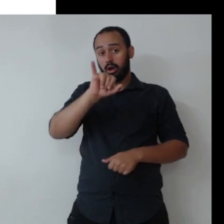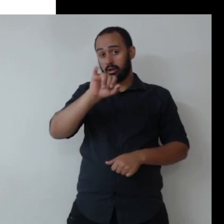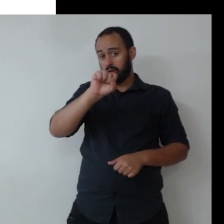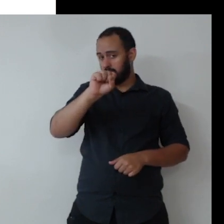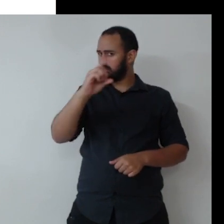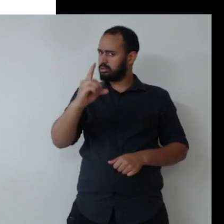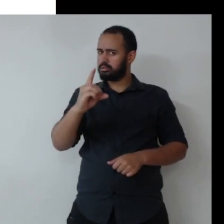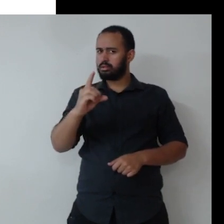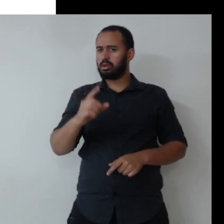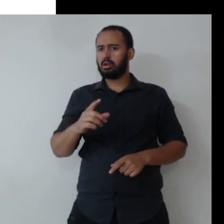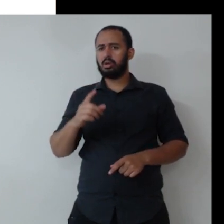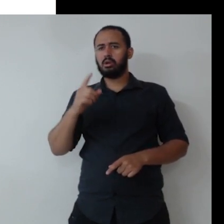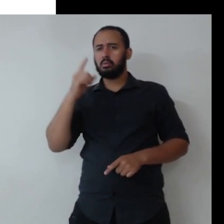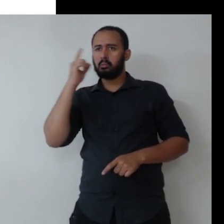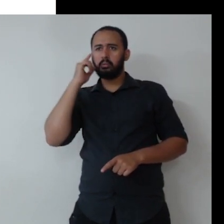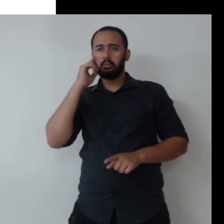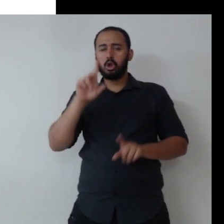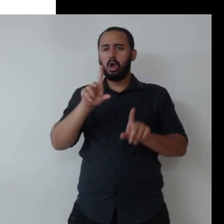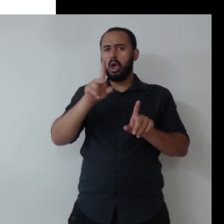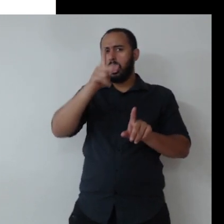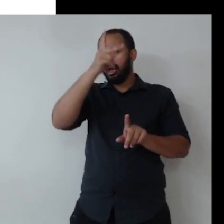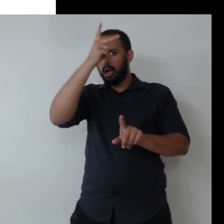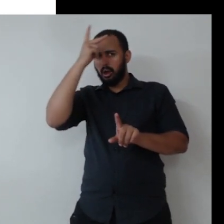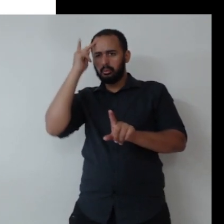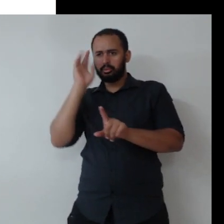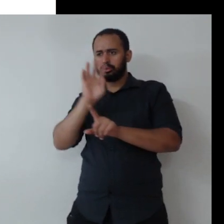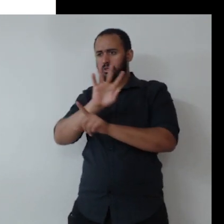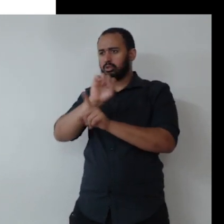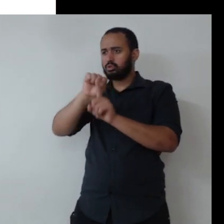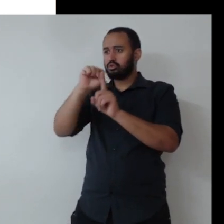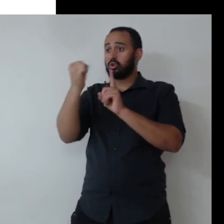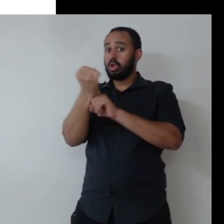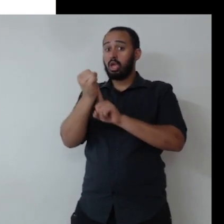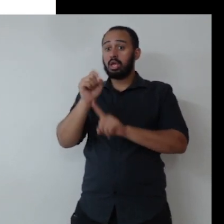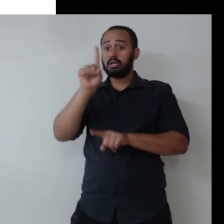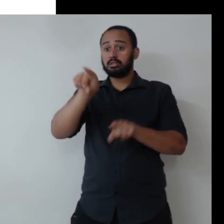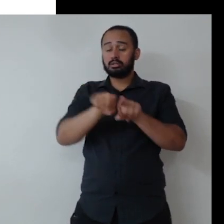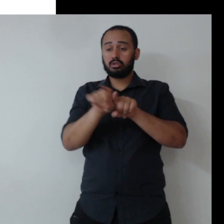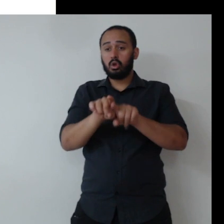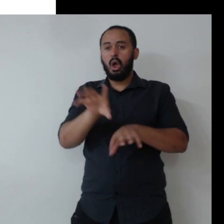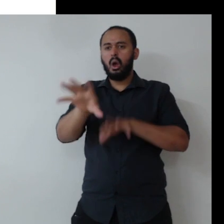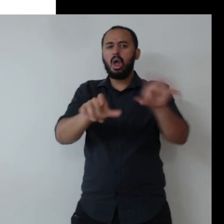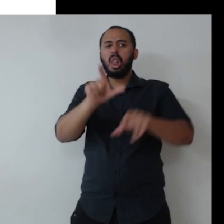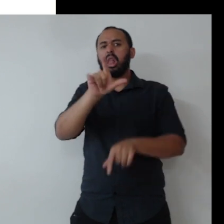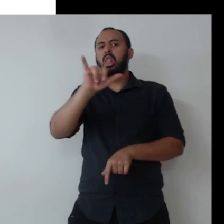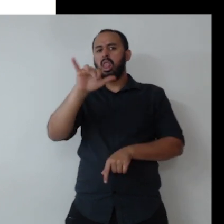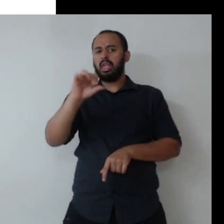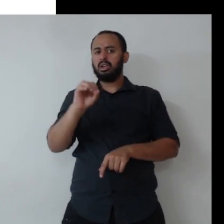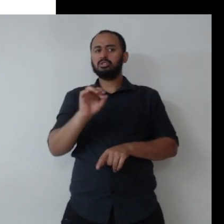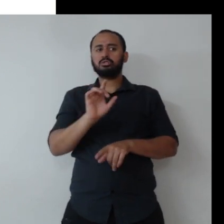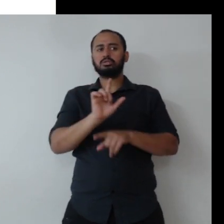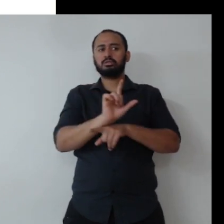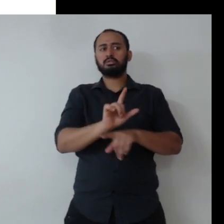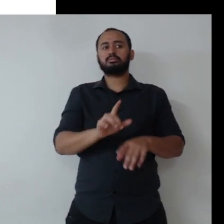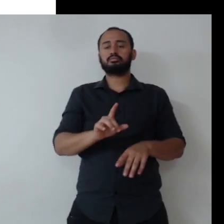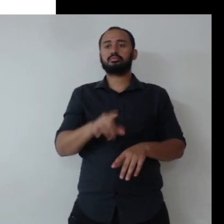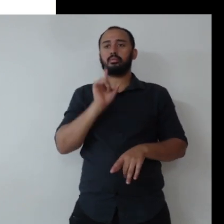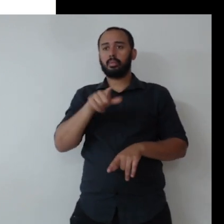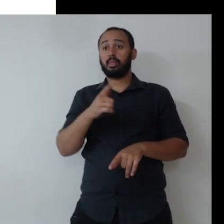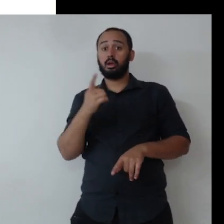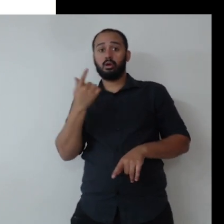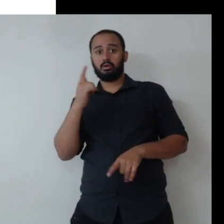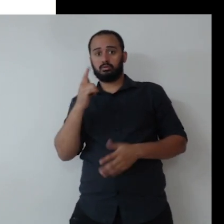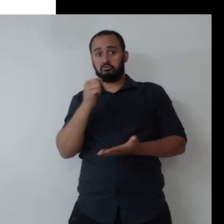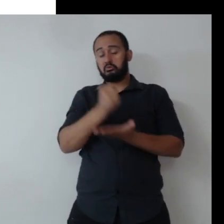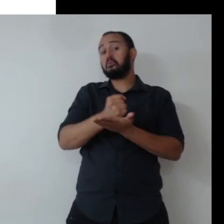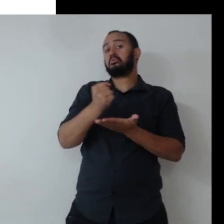está pensando na dimensão social, catadores, ambiental, gestão de resíduos e governança também, porque é um modelo de governança de